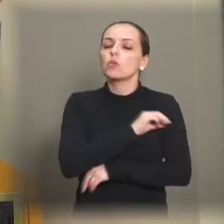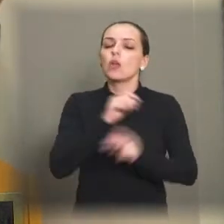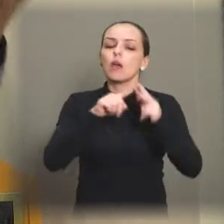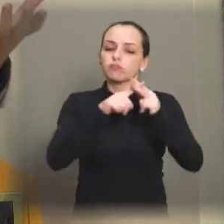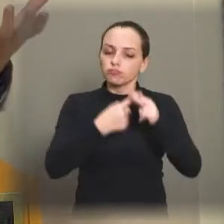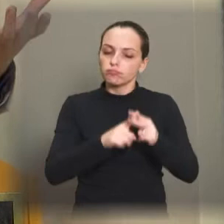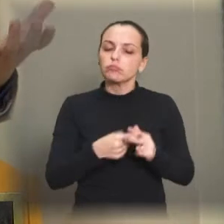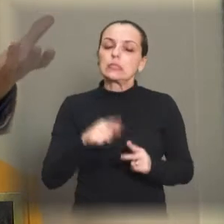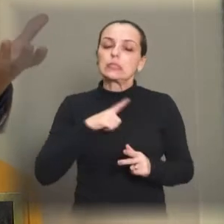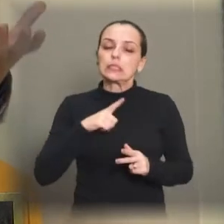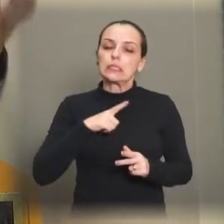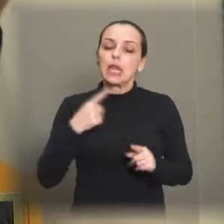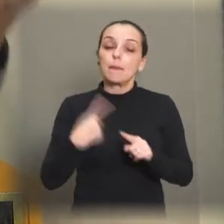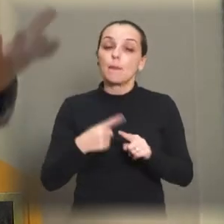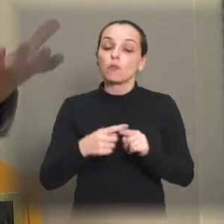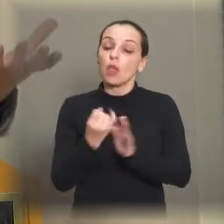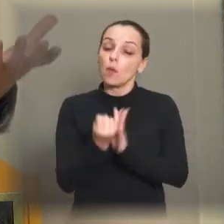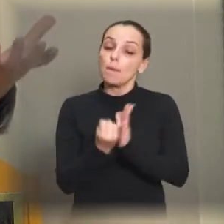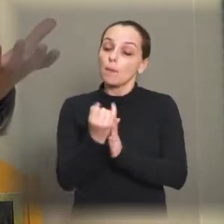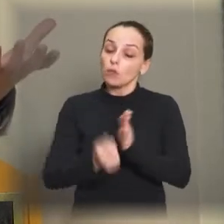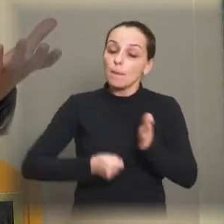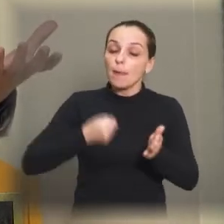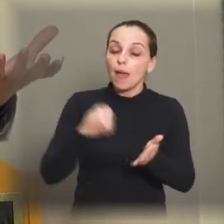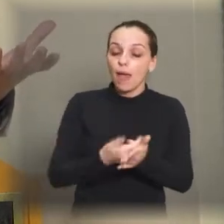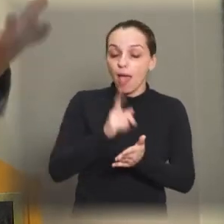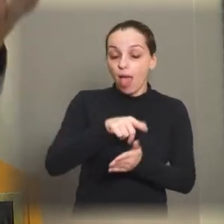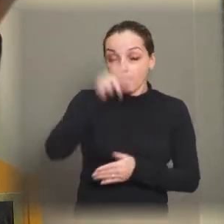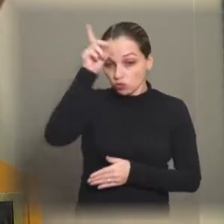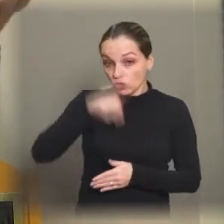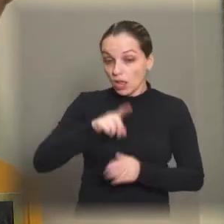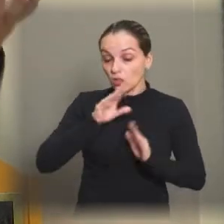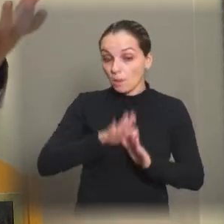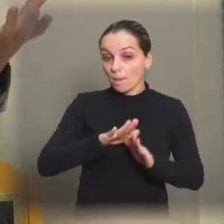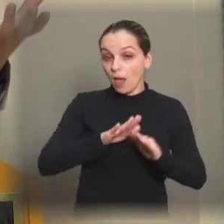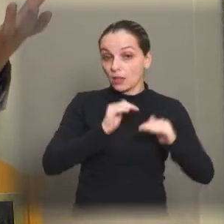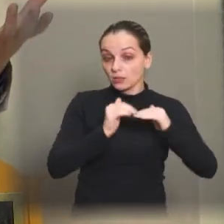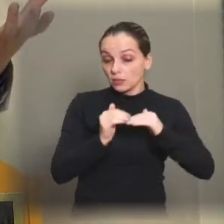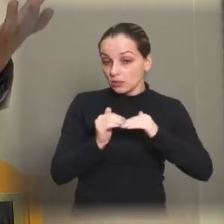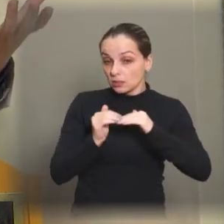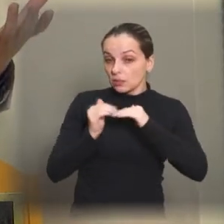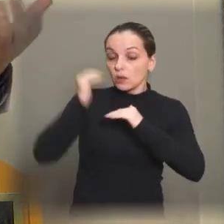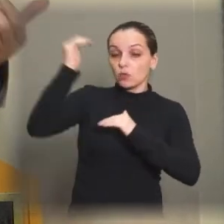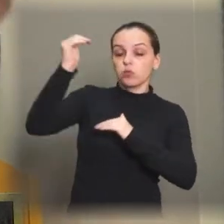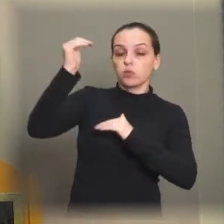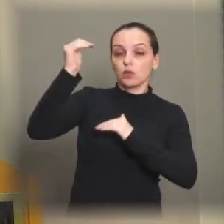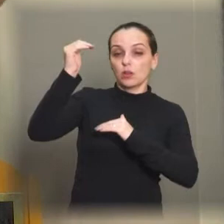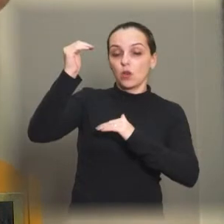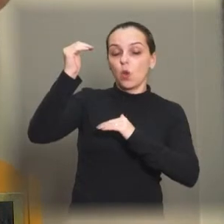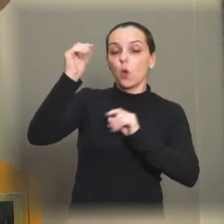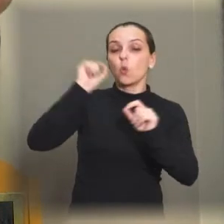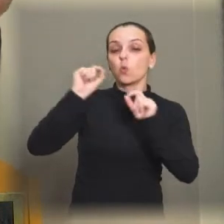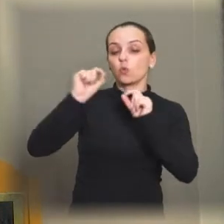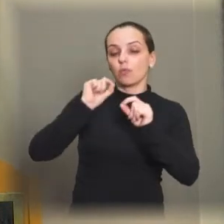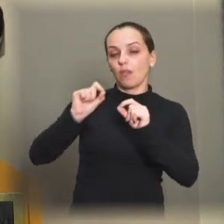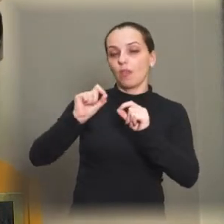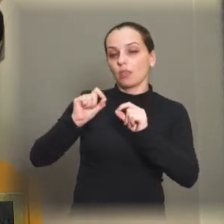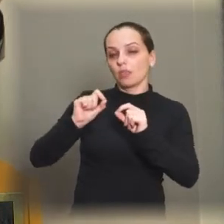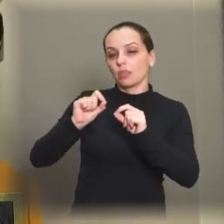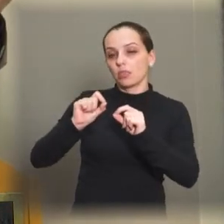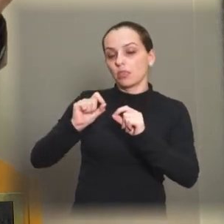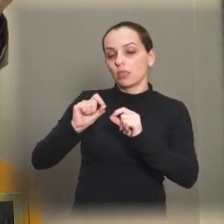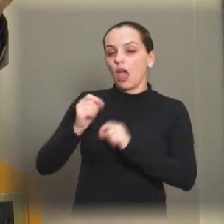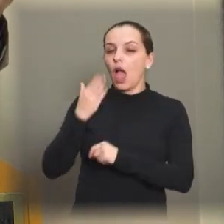e é direito dele, mas quando toda essa discussão ela sobressai a aumento da